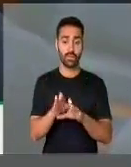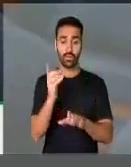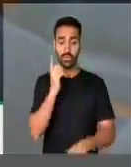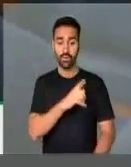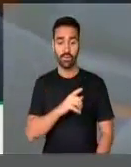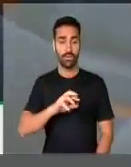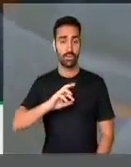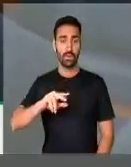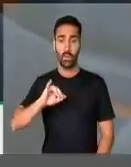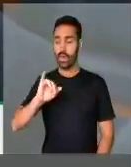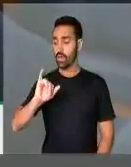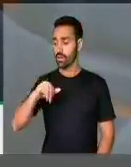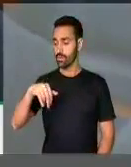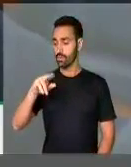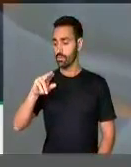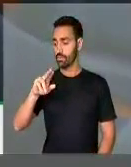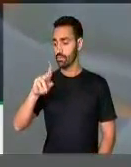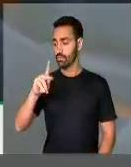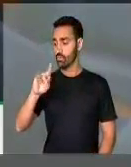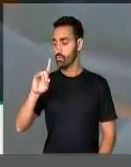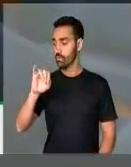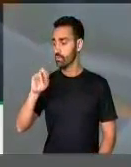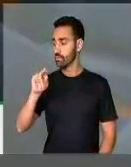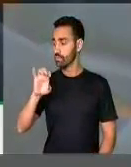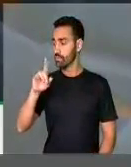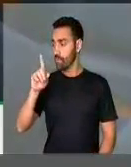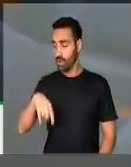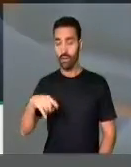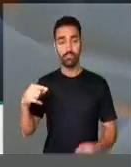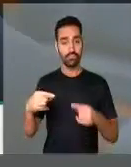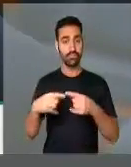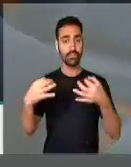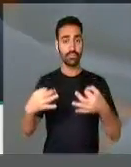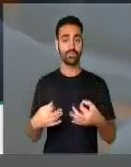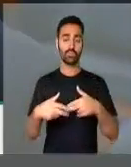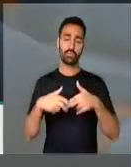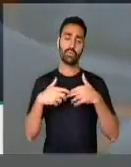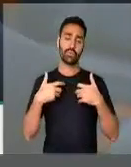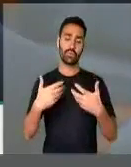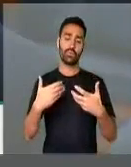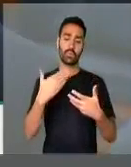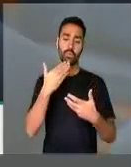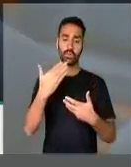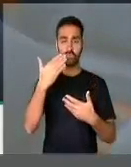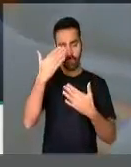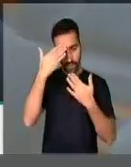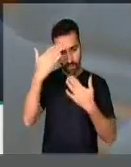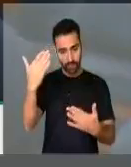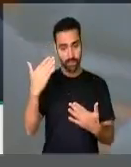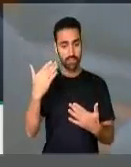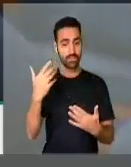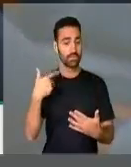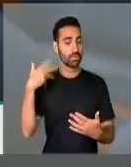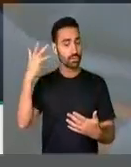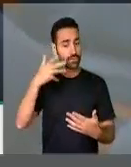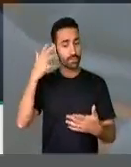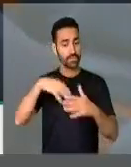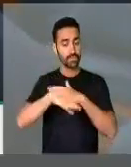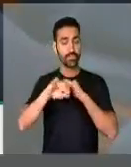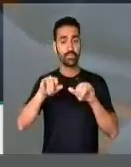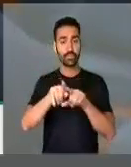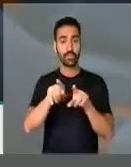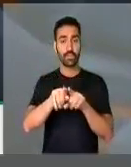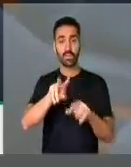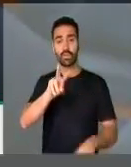é, não se trata de impunidade, trata-se de uma questão justa. Por isso eu quero que fiquem aqui meus agradecimentos e que constam os anais da